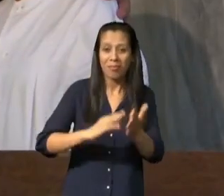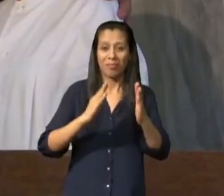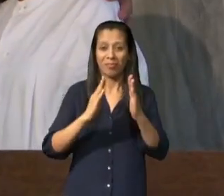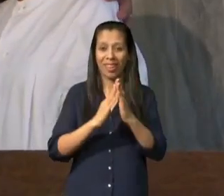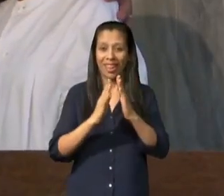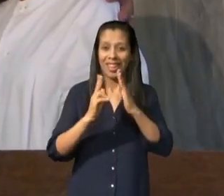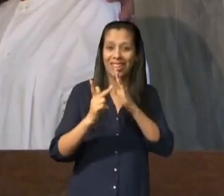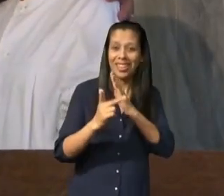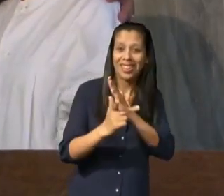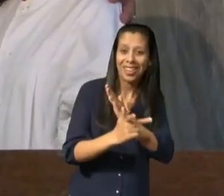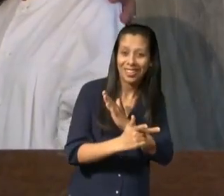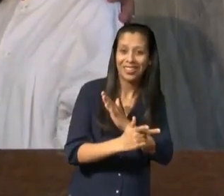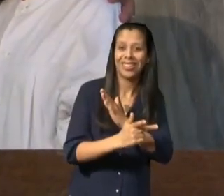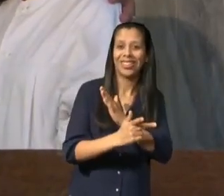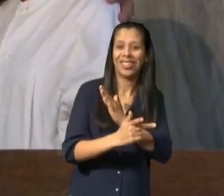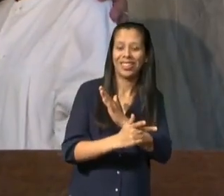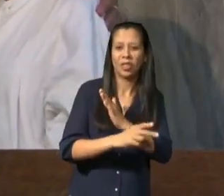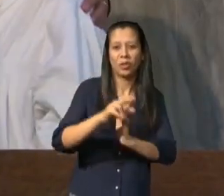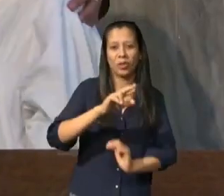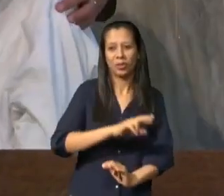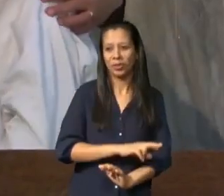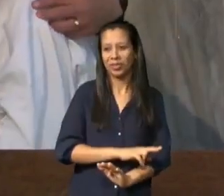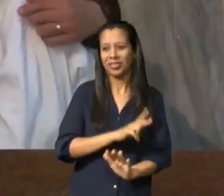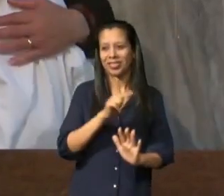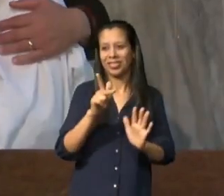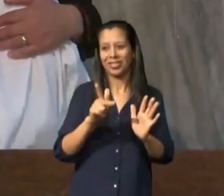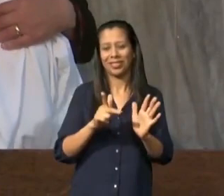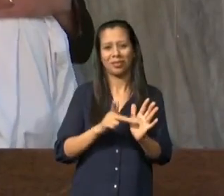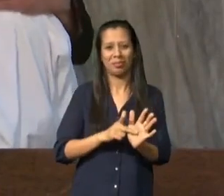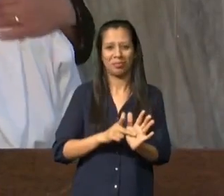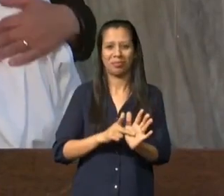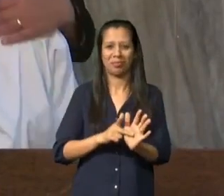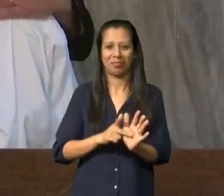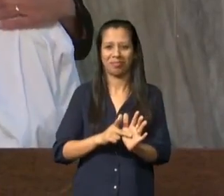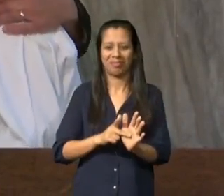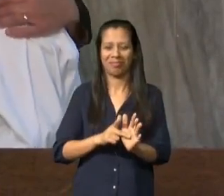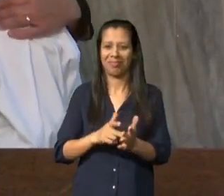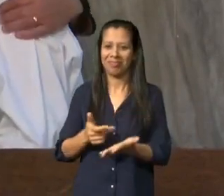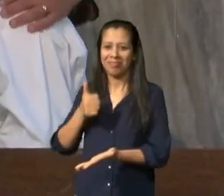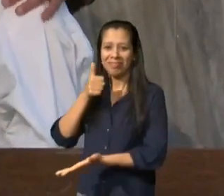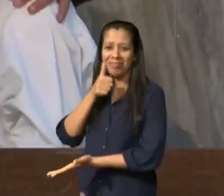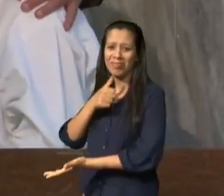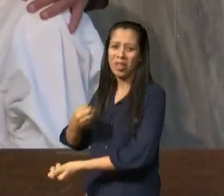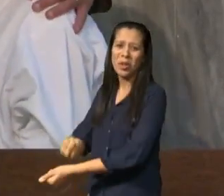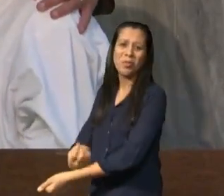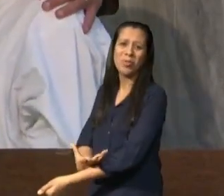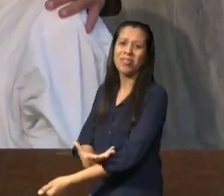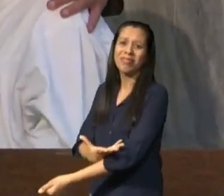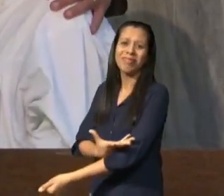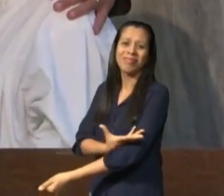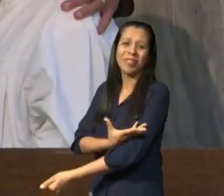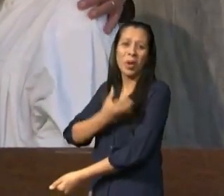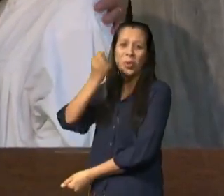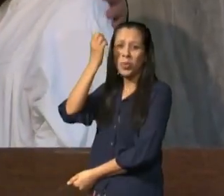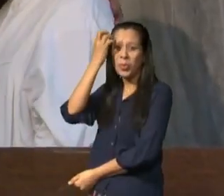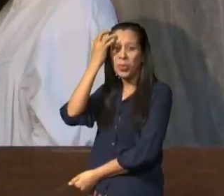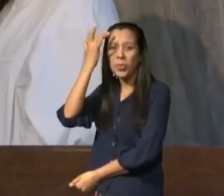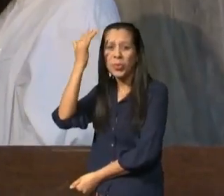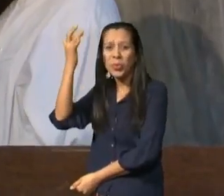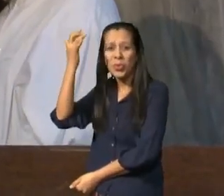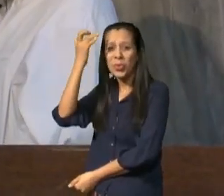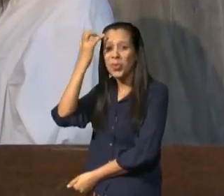dia oh que graça que graça ela está emocionada porque era o sonho dela pastor Douglas